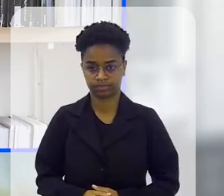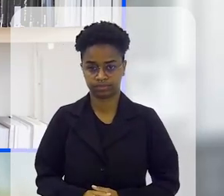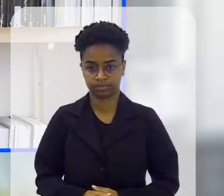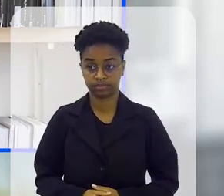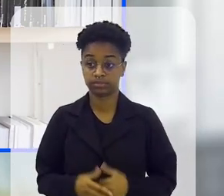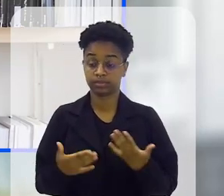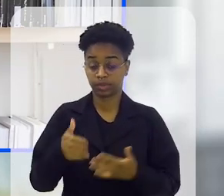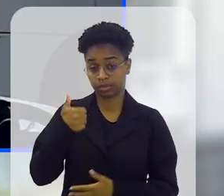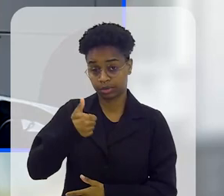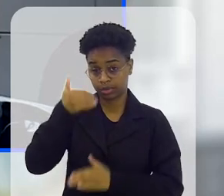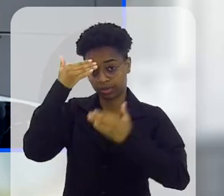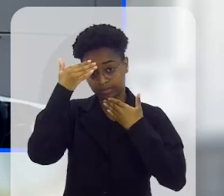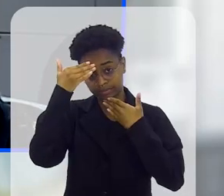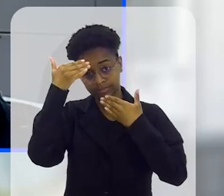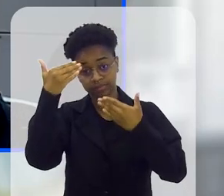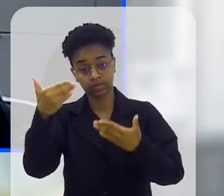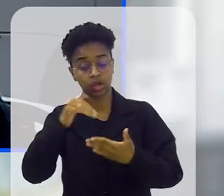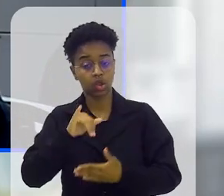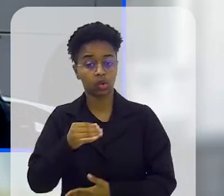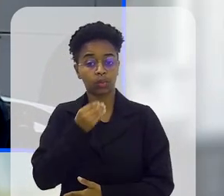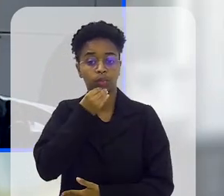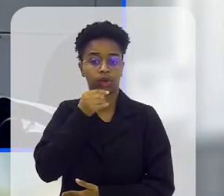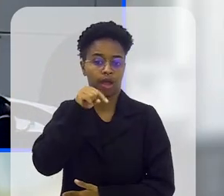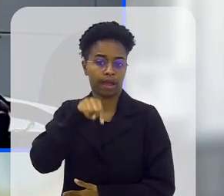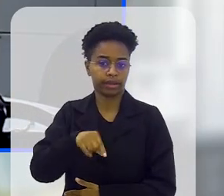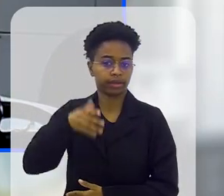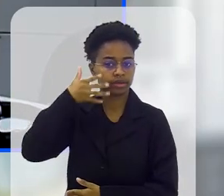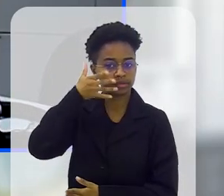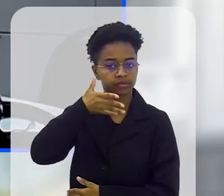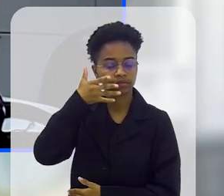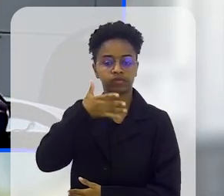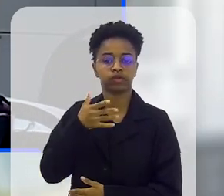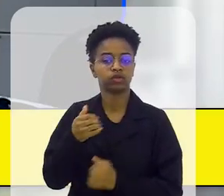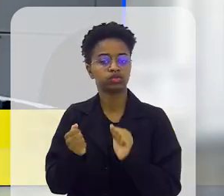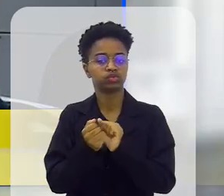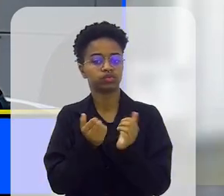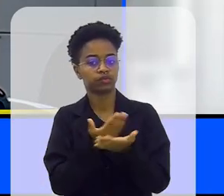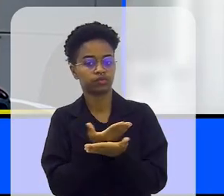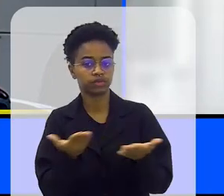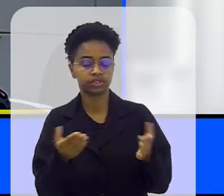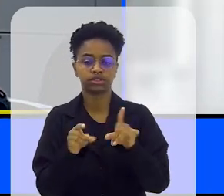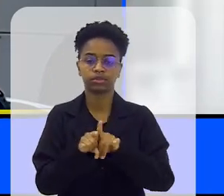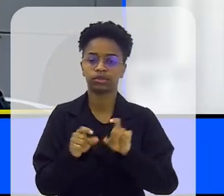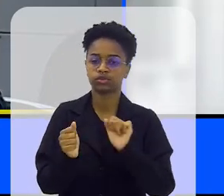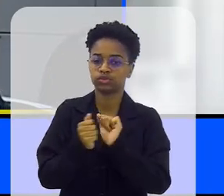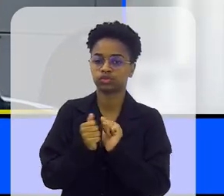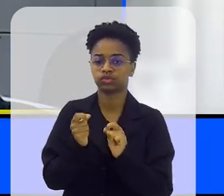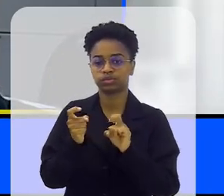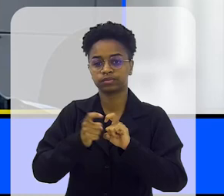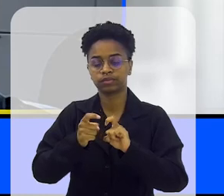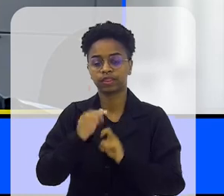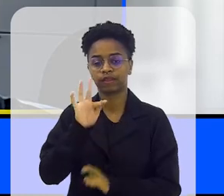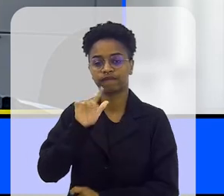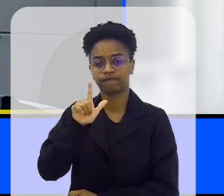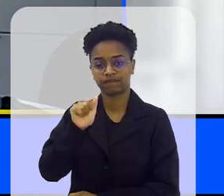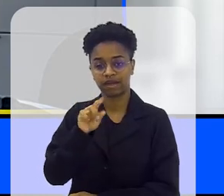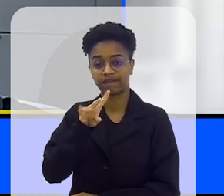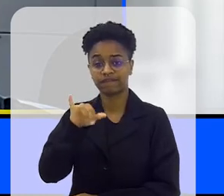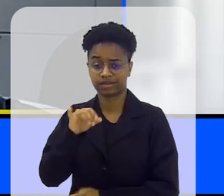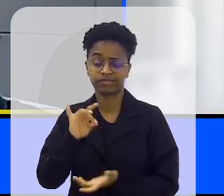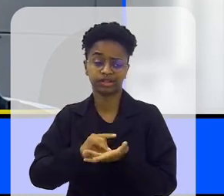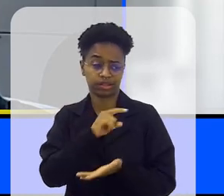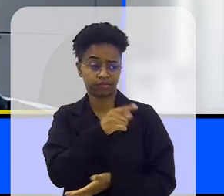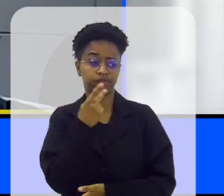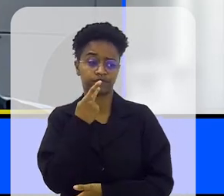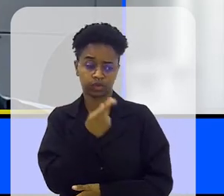É, em primeiro lugar, agradecer essa oportunidade de estar podendo aqui falar junto com vocês, com a doutora Flávia, e realmente o que